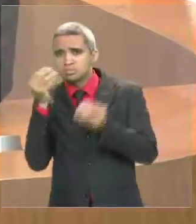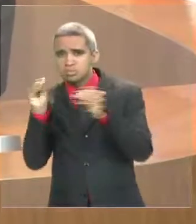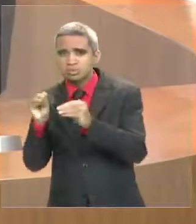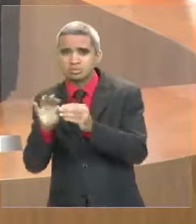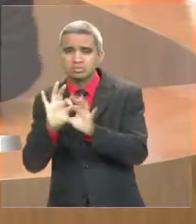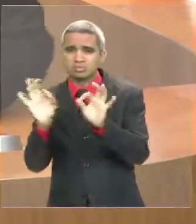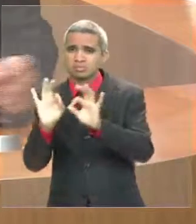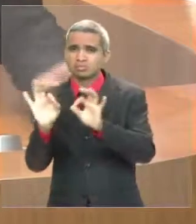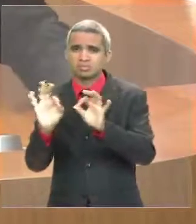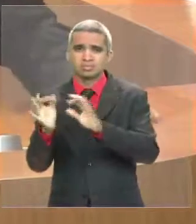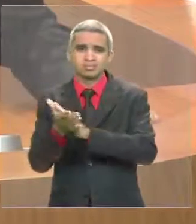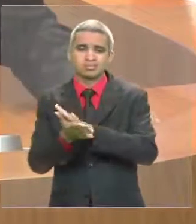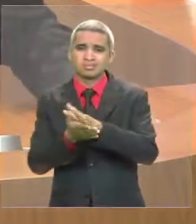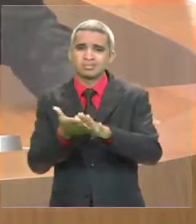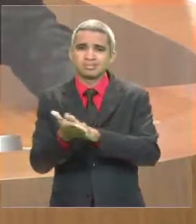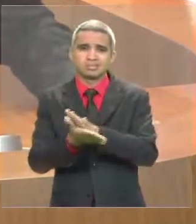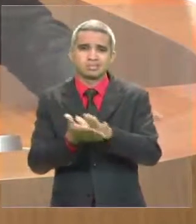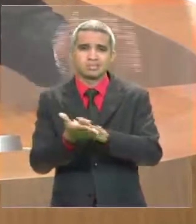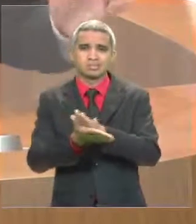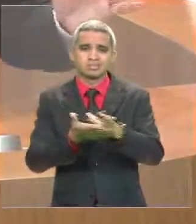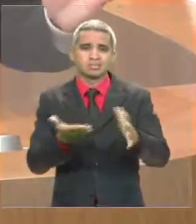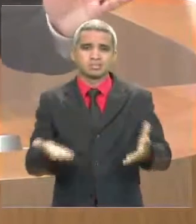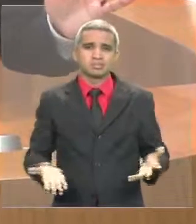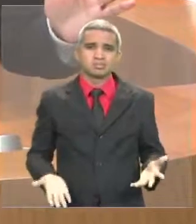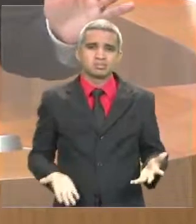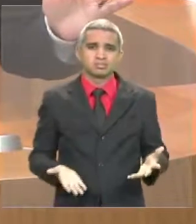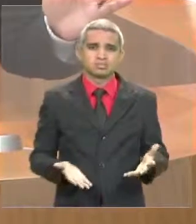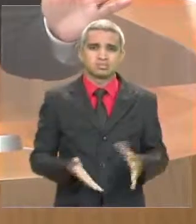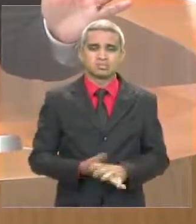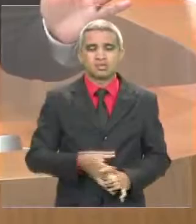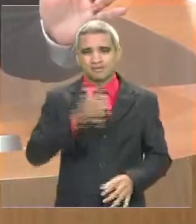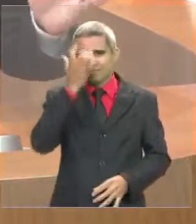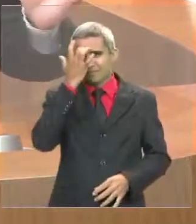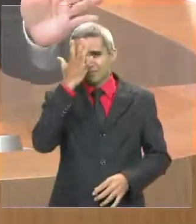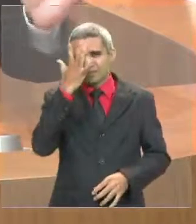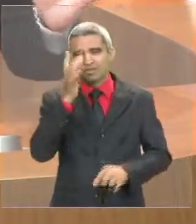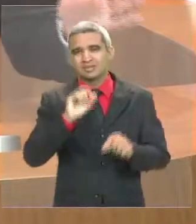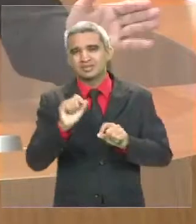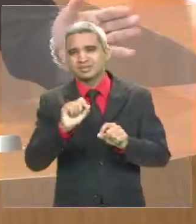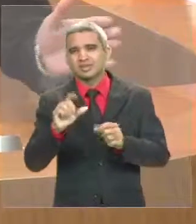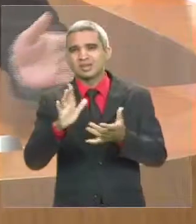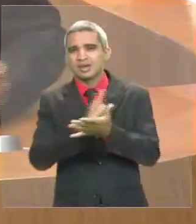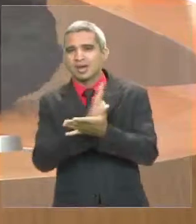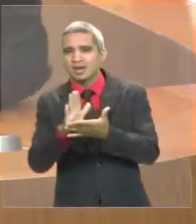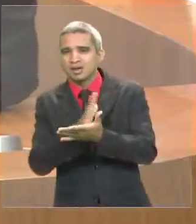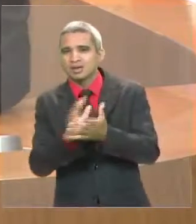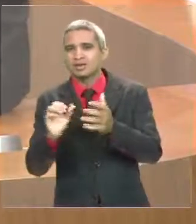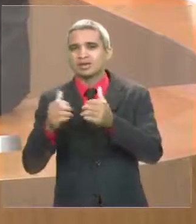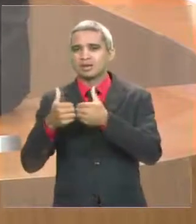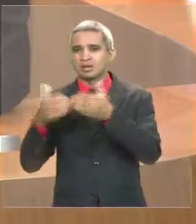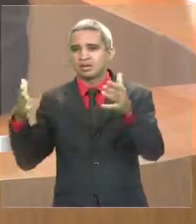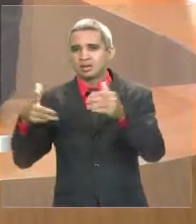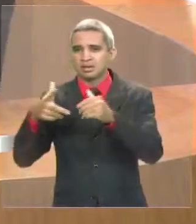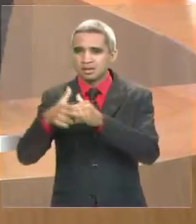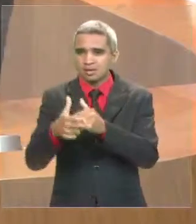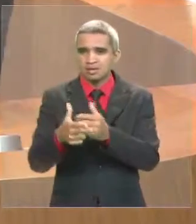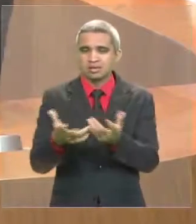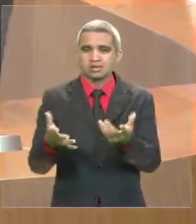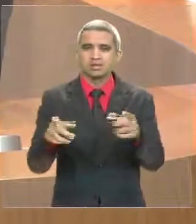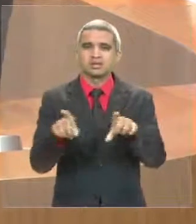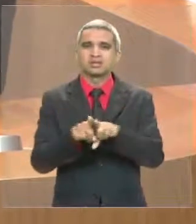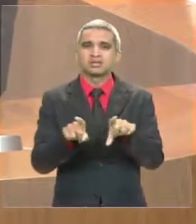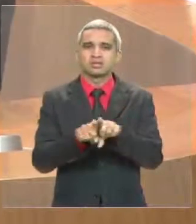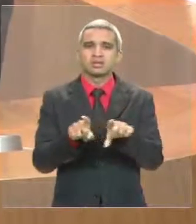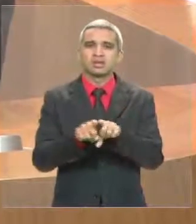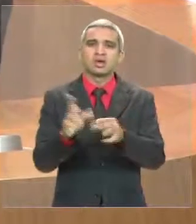coragem de disparar. É fácil ser carismático em ações que entregam obras, que há muito já eram para ter